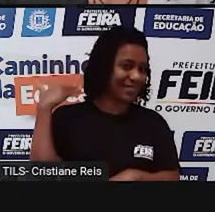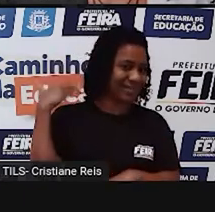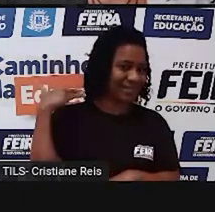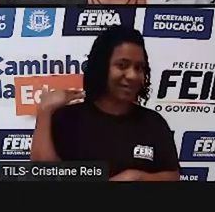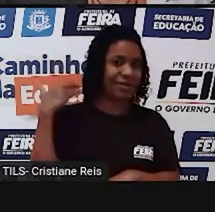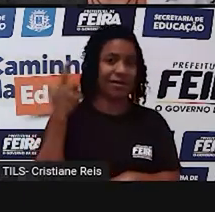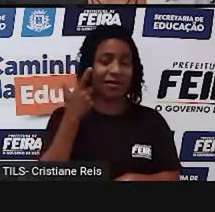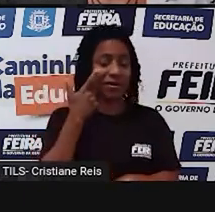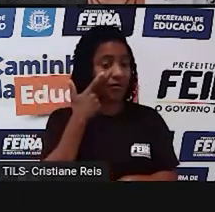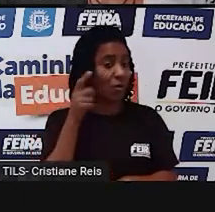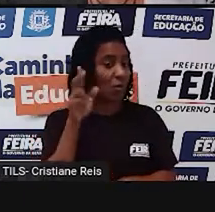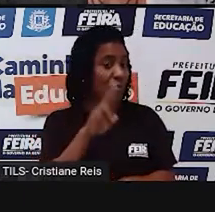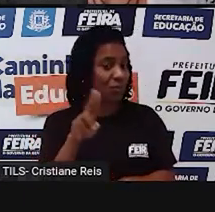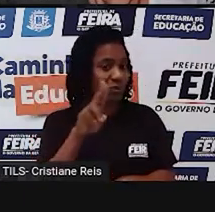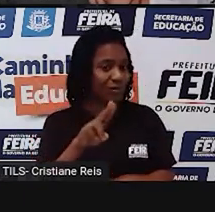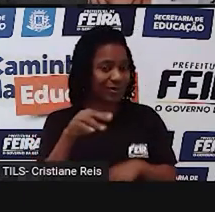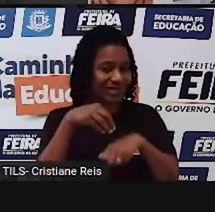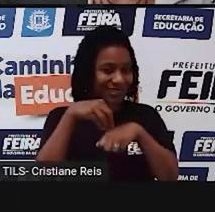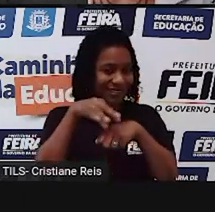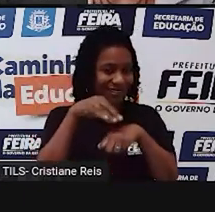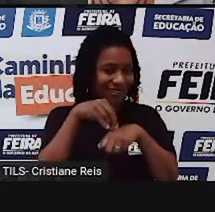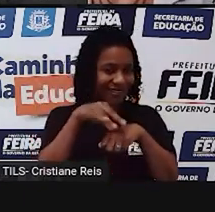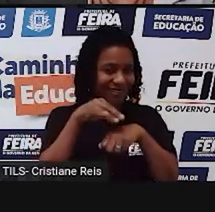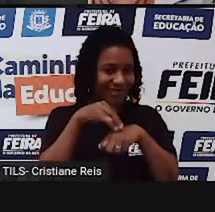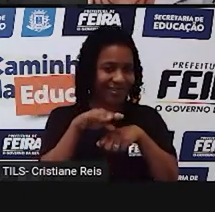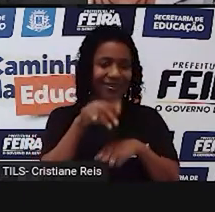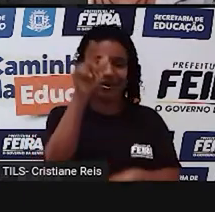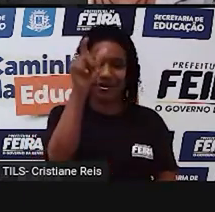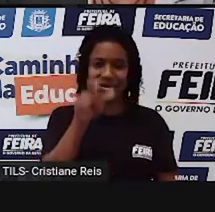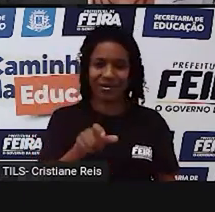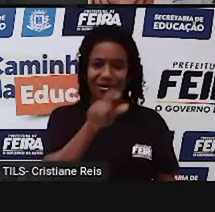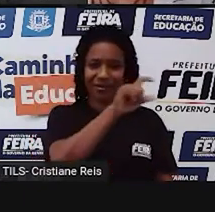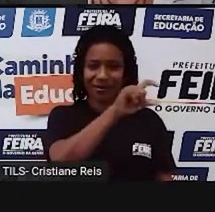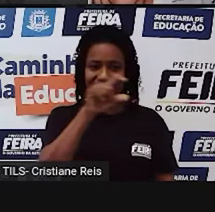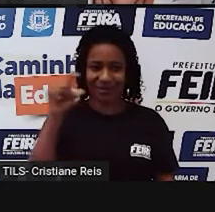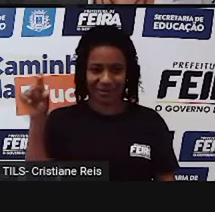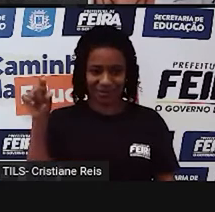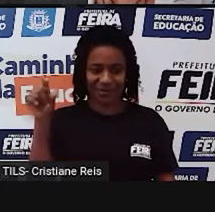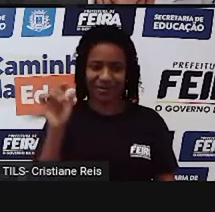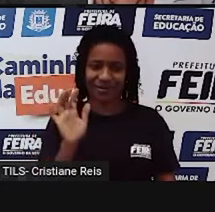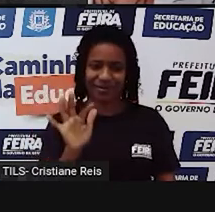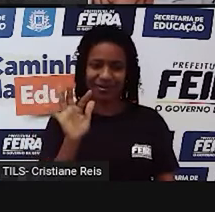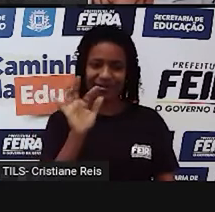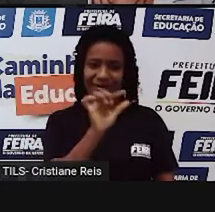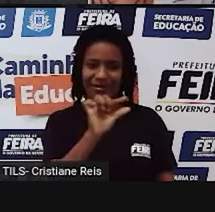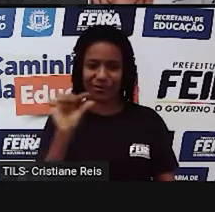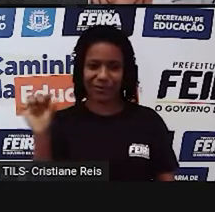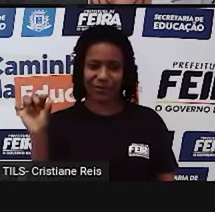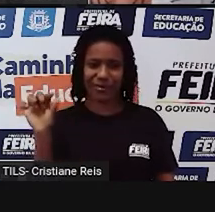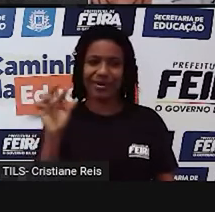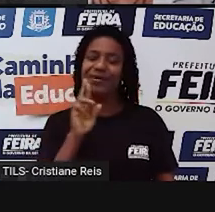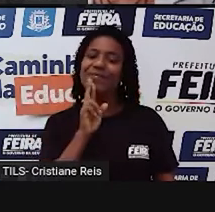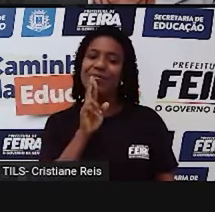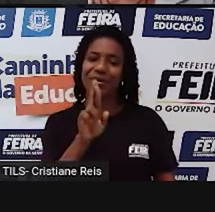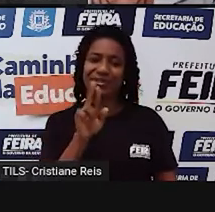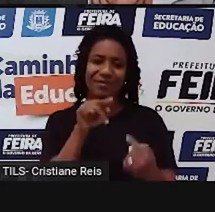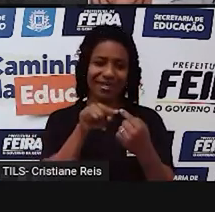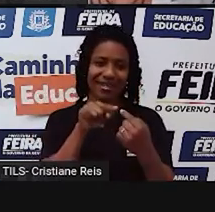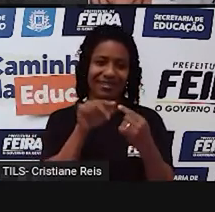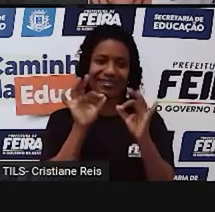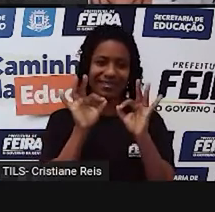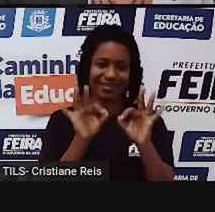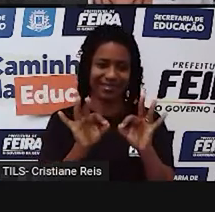pistas para resolver as palavras cruzadas. Toque em uma palavra e digite a resposta. Let's go.